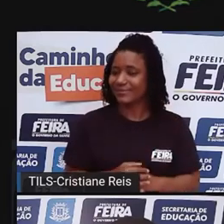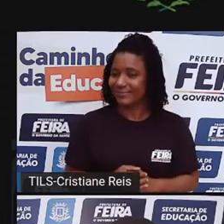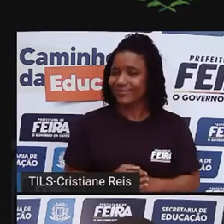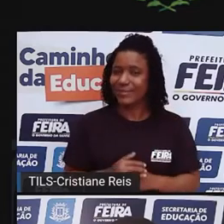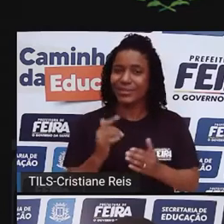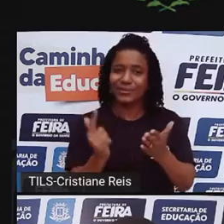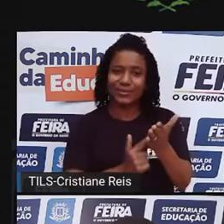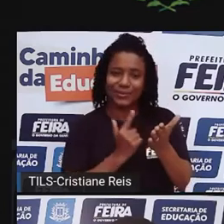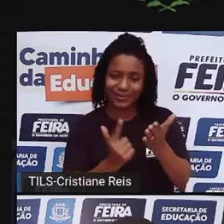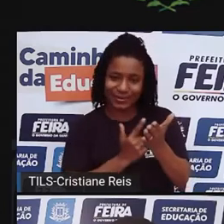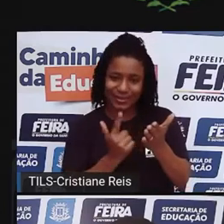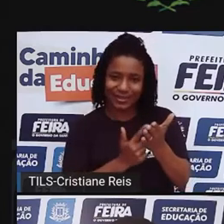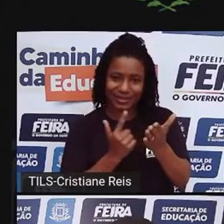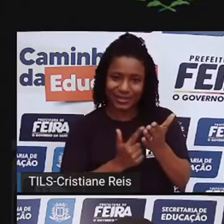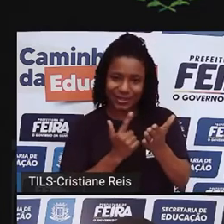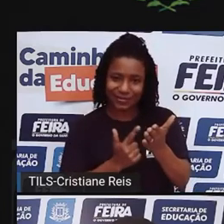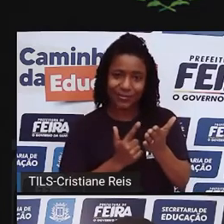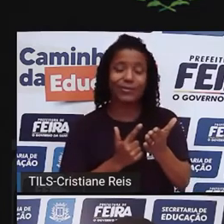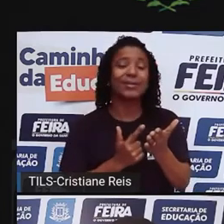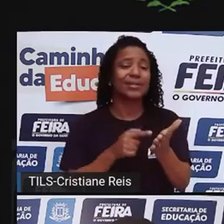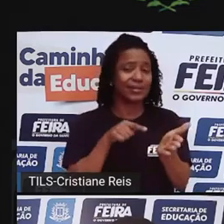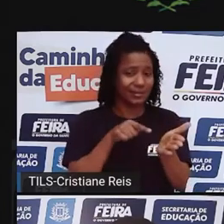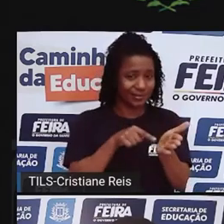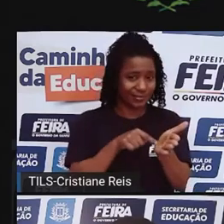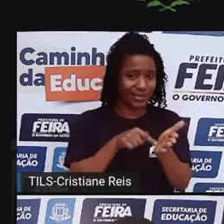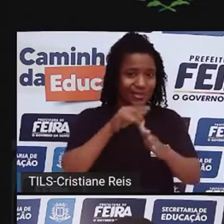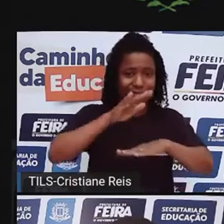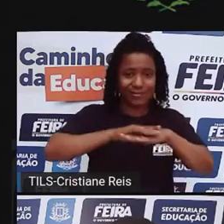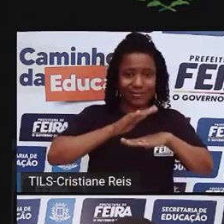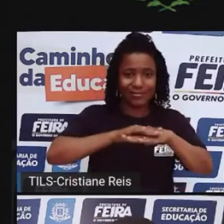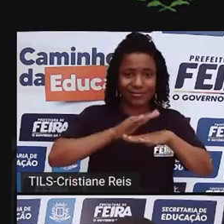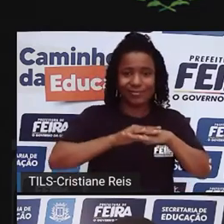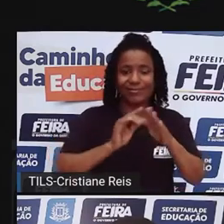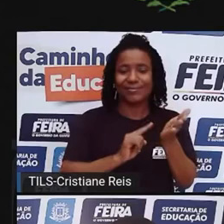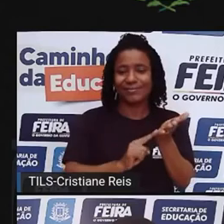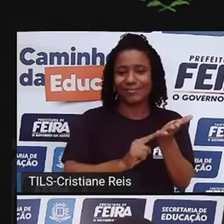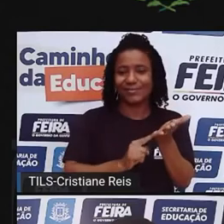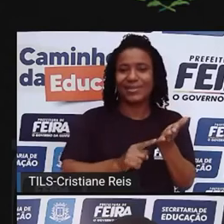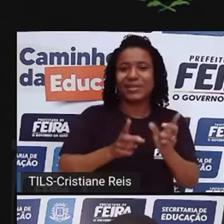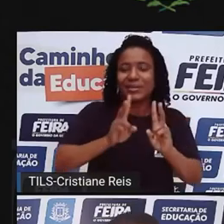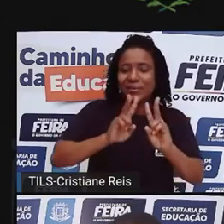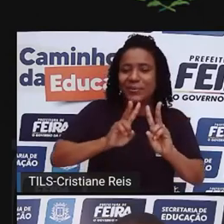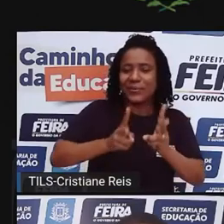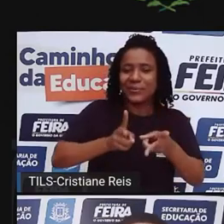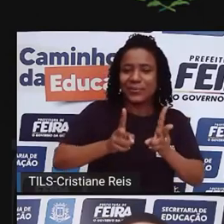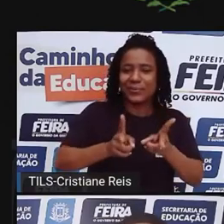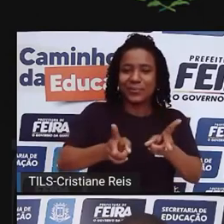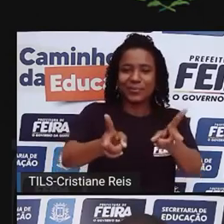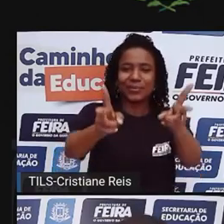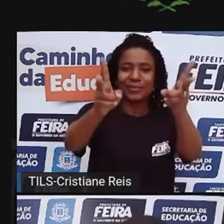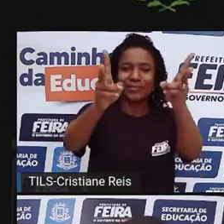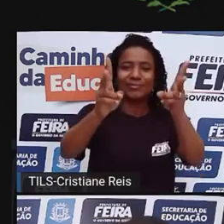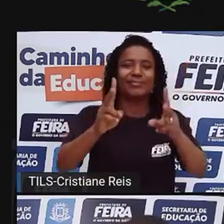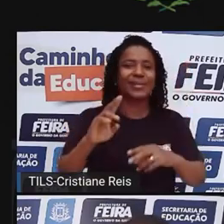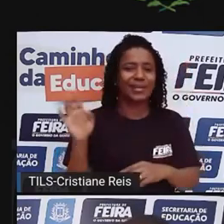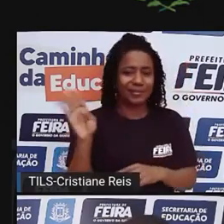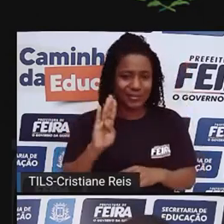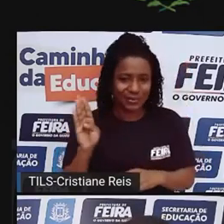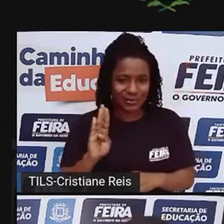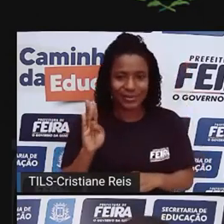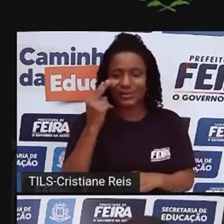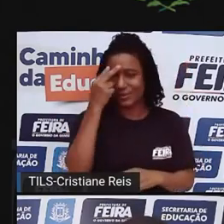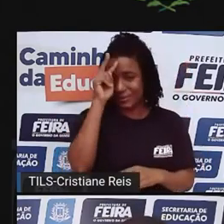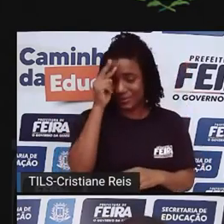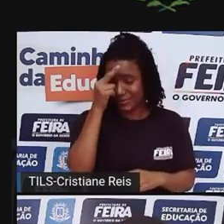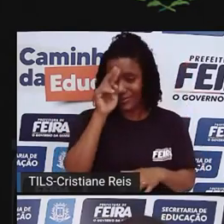professores não tivermos cuidado, ele também é utilizado para perpetuar a história, a biologia, o ensino de